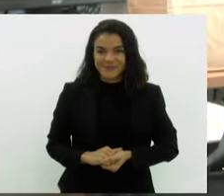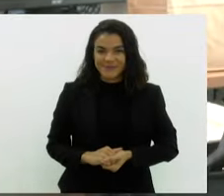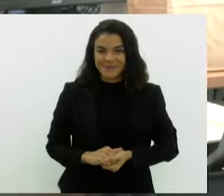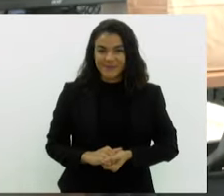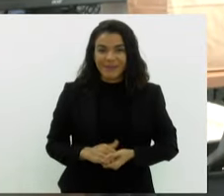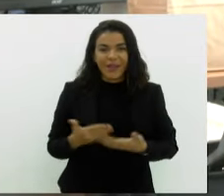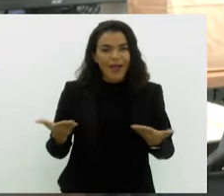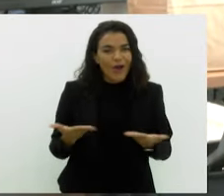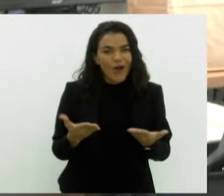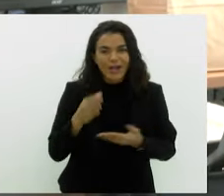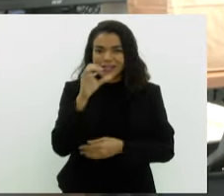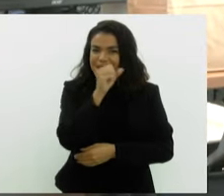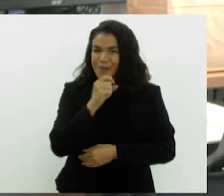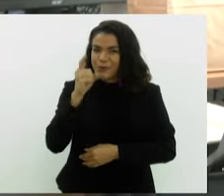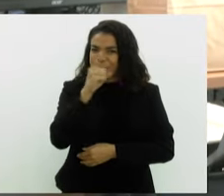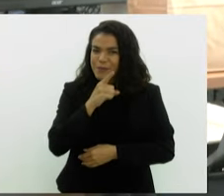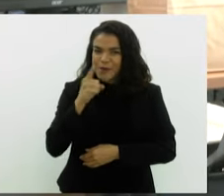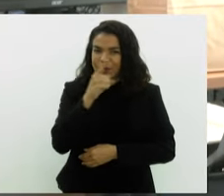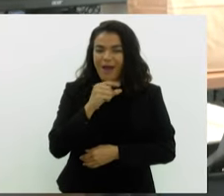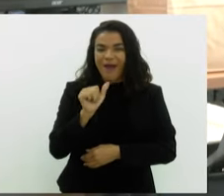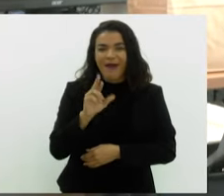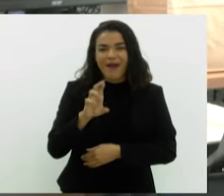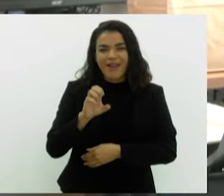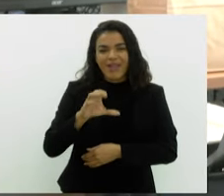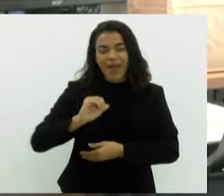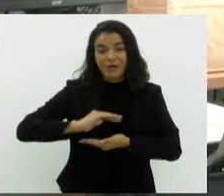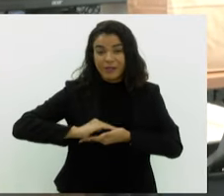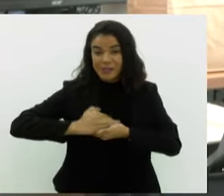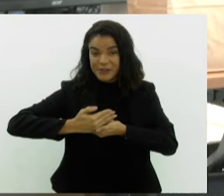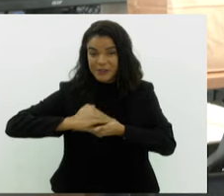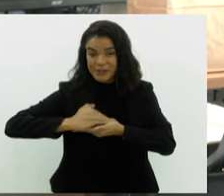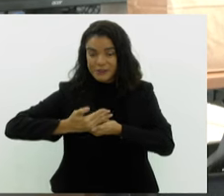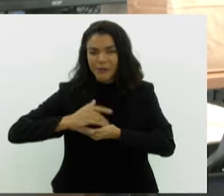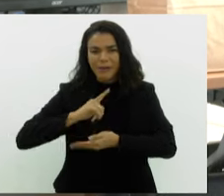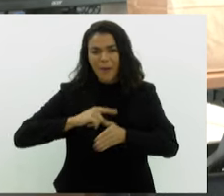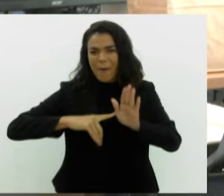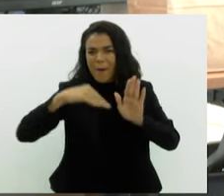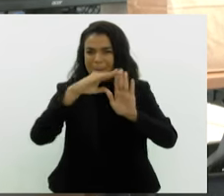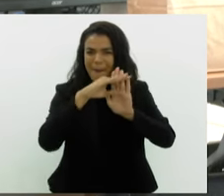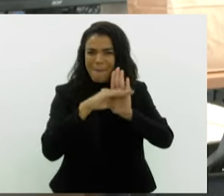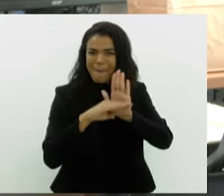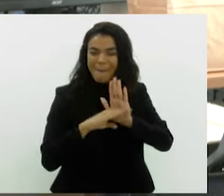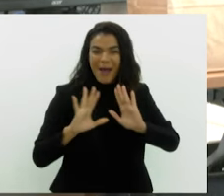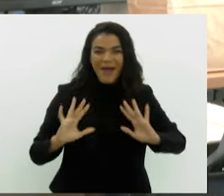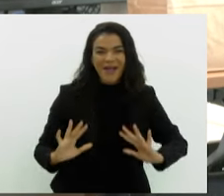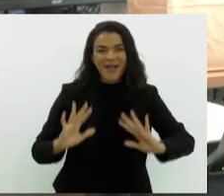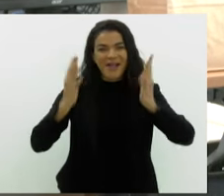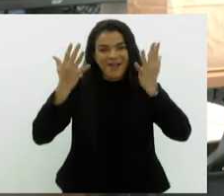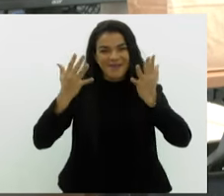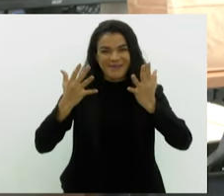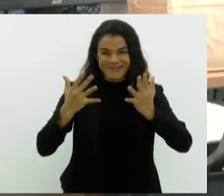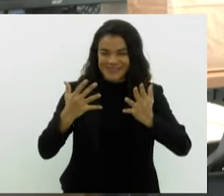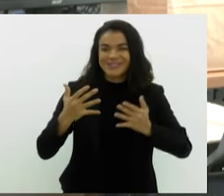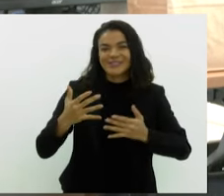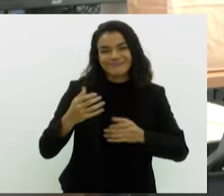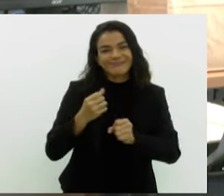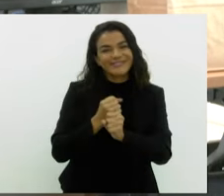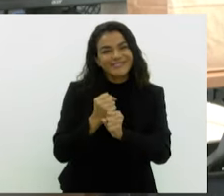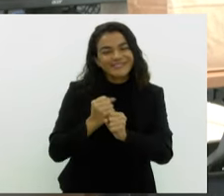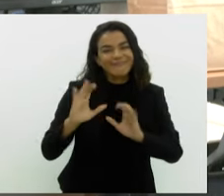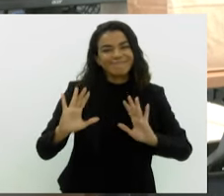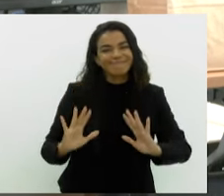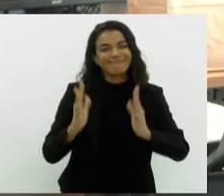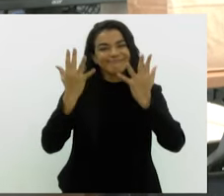E esse final de semana, as cidades de Areal e Rio das Ostras têm uma programação comemorativa de aniversário, com shows,